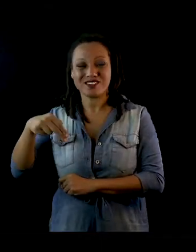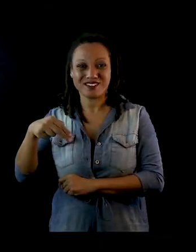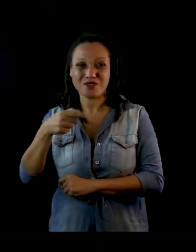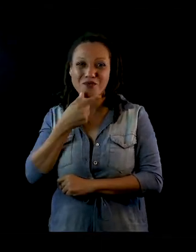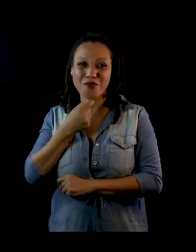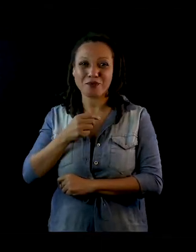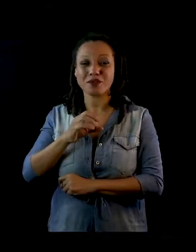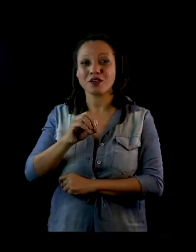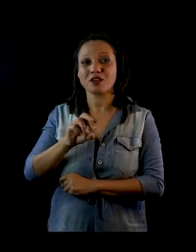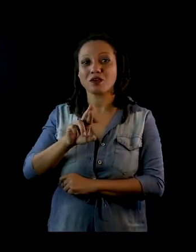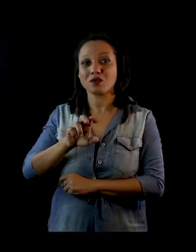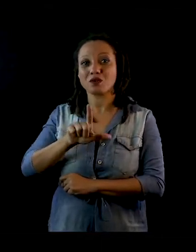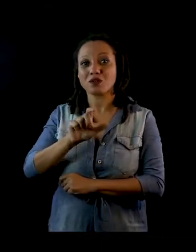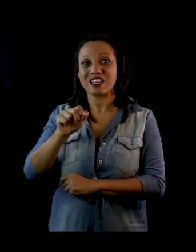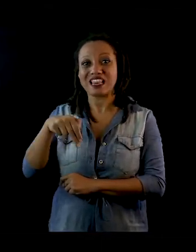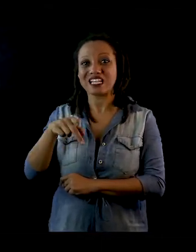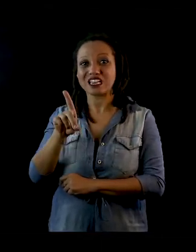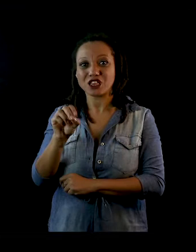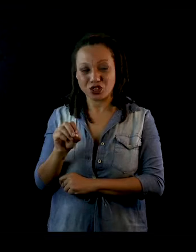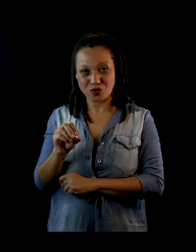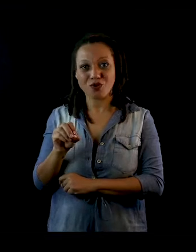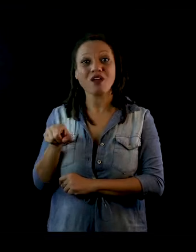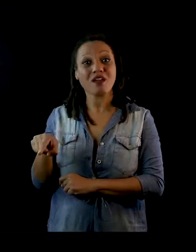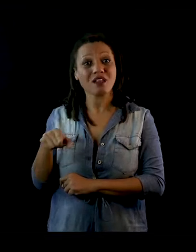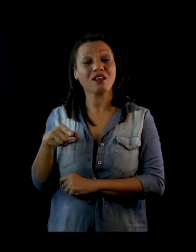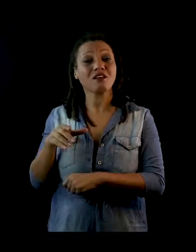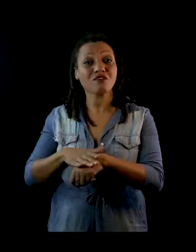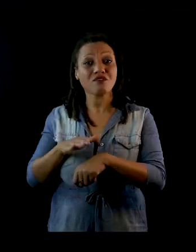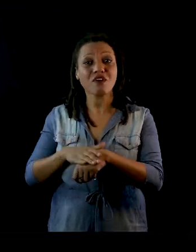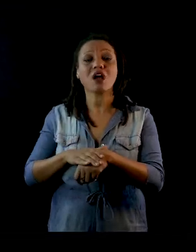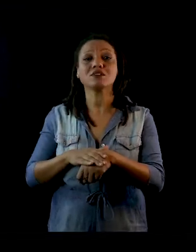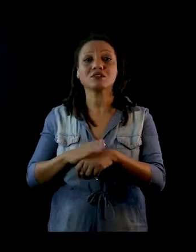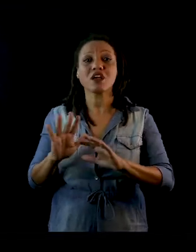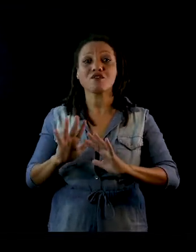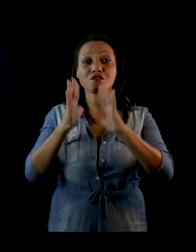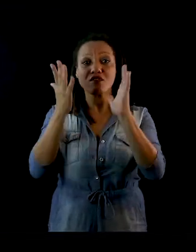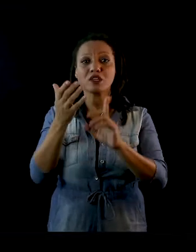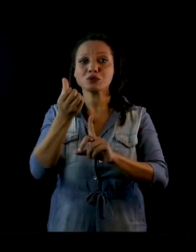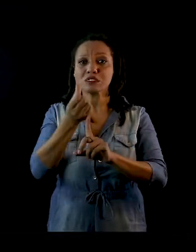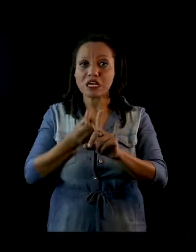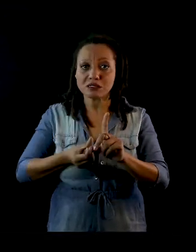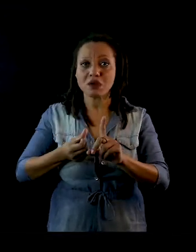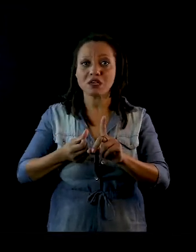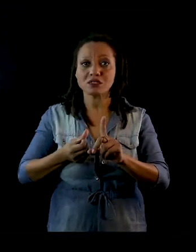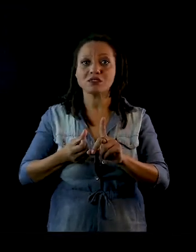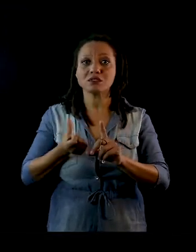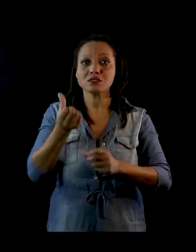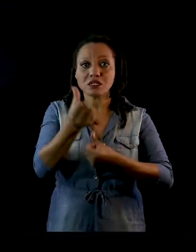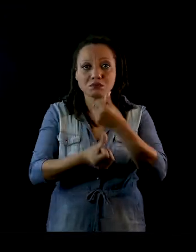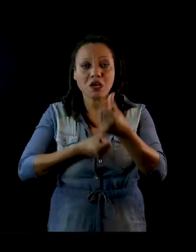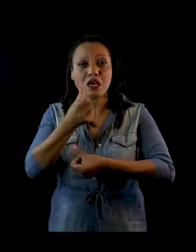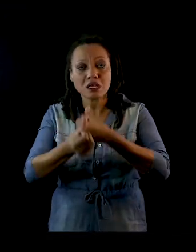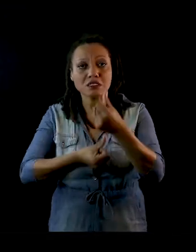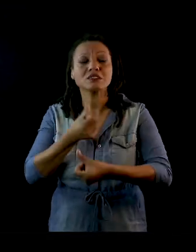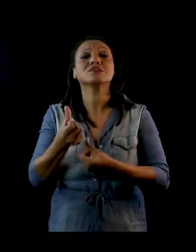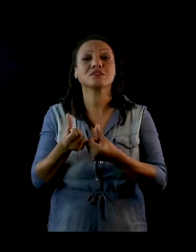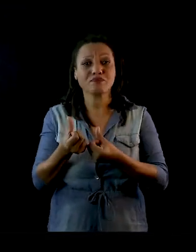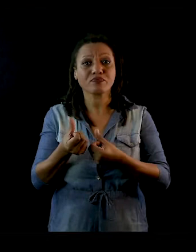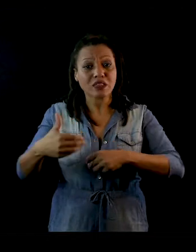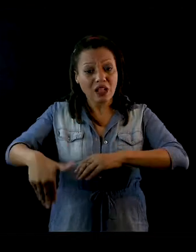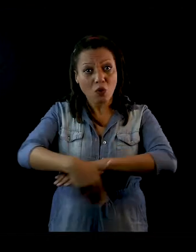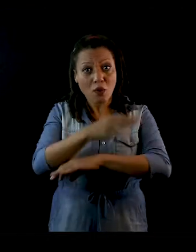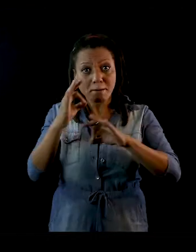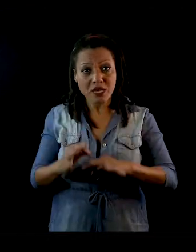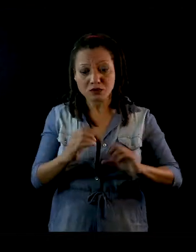Oliveira, que tem uma banca de revistas, e ele faz um evento de seis em seis meses, que se chama Feiras Gardiana. A gente coloca na